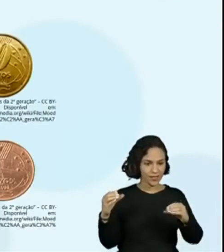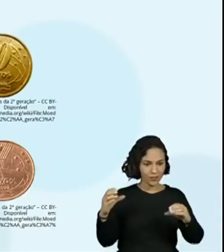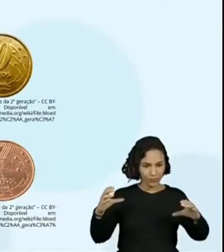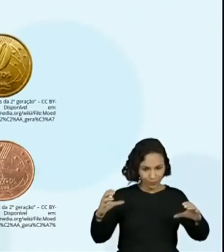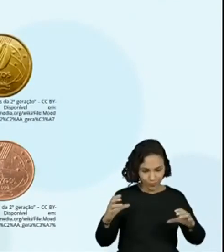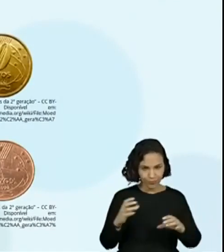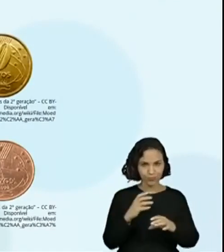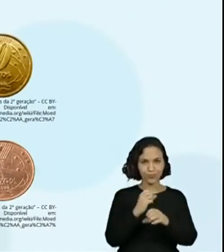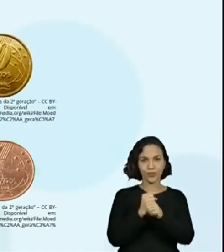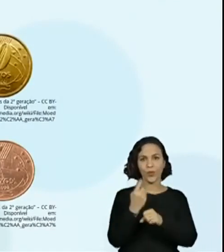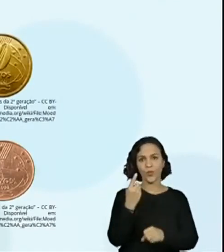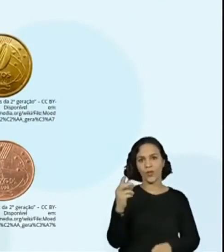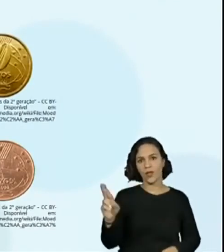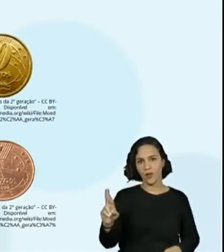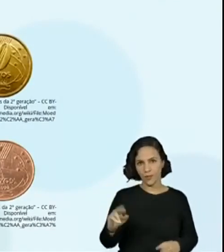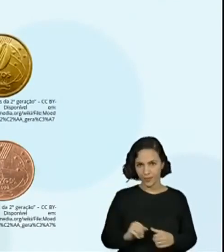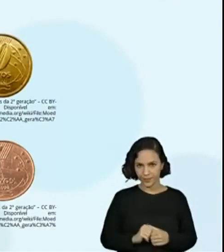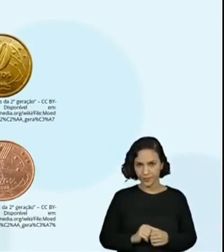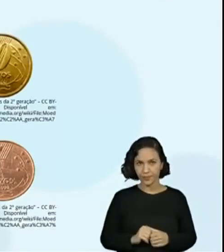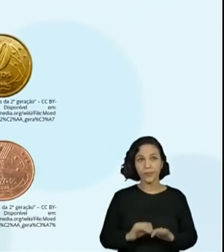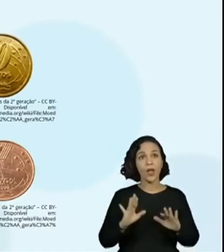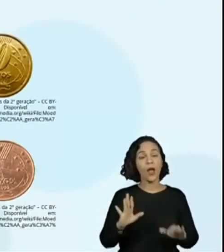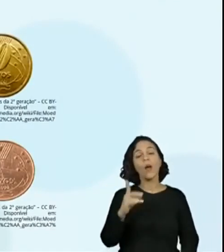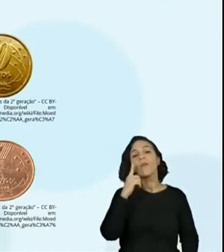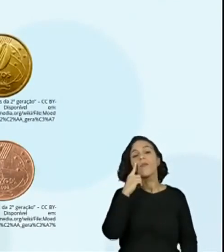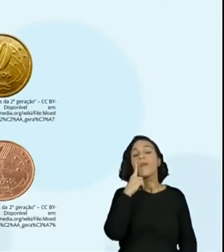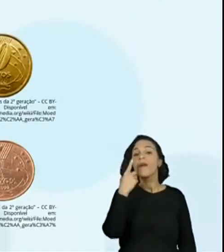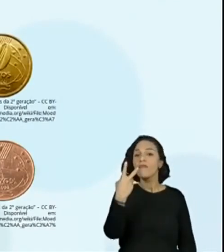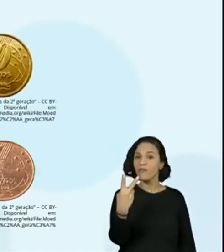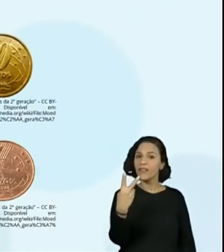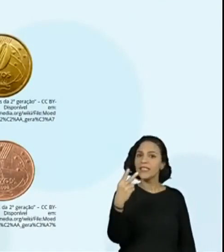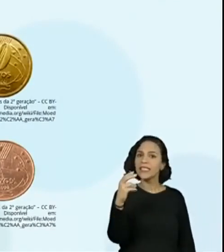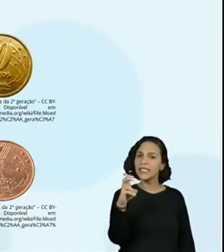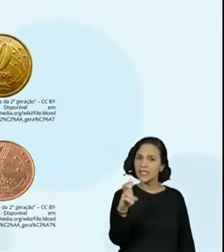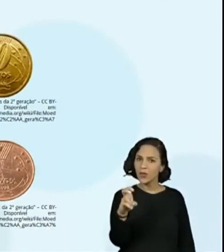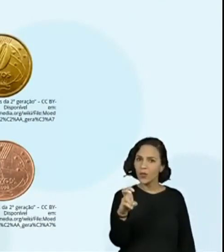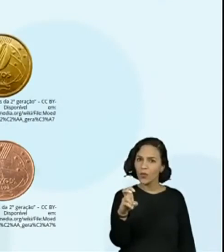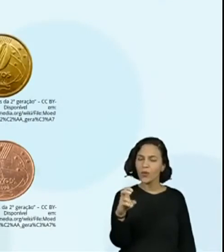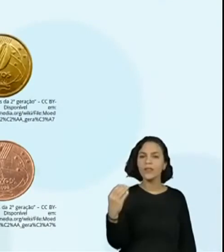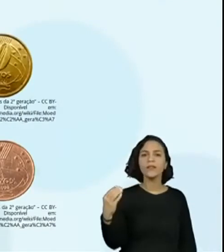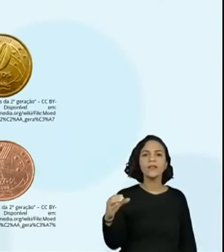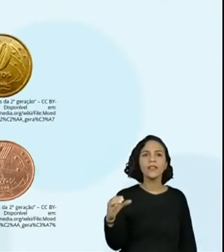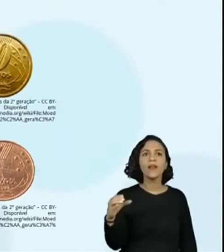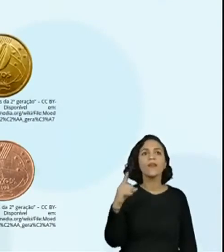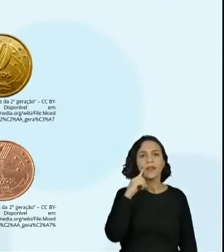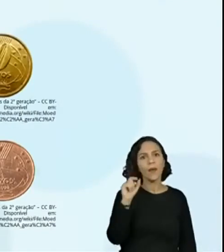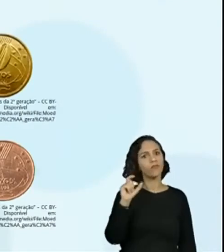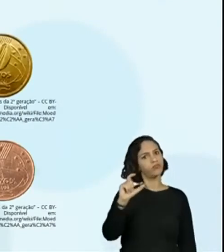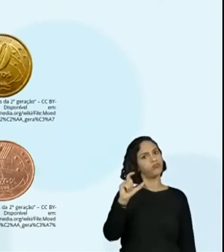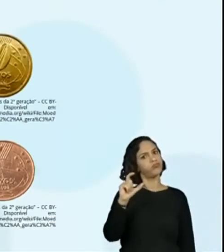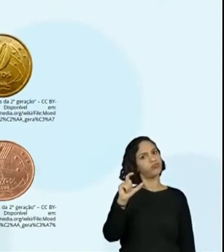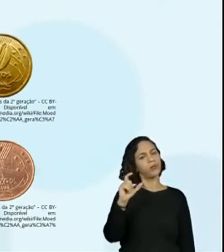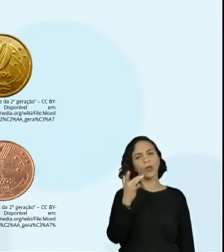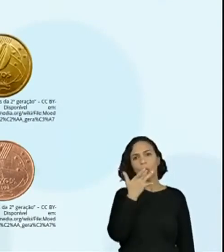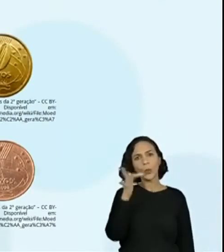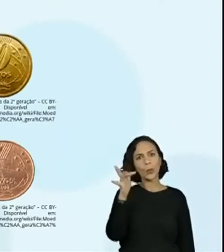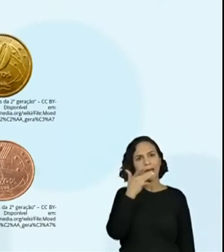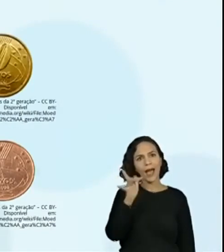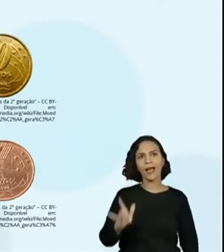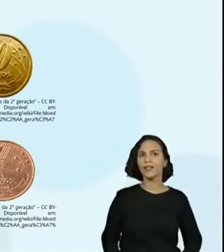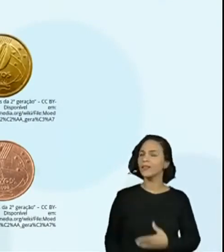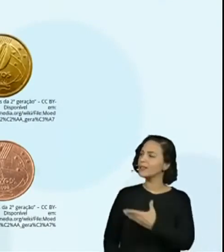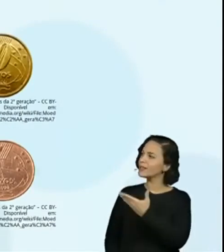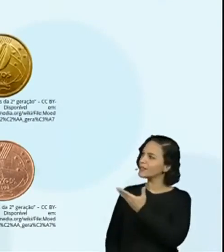25 centavos. Ela também é grande, douradinha, né? Quanto que ela vale para eu viver?